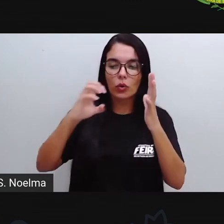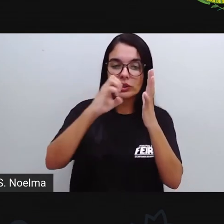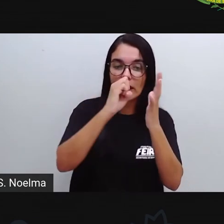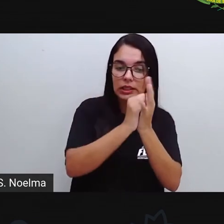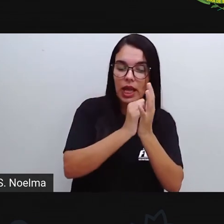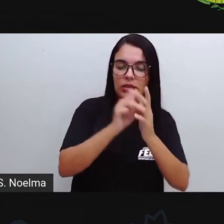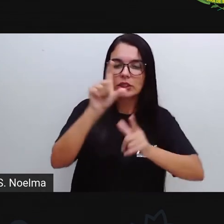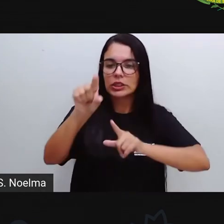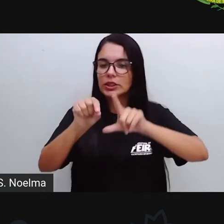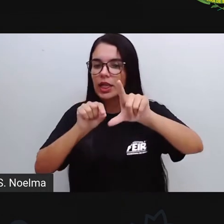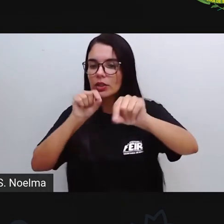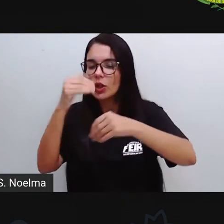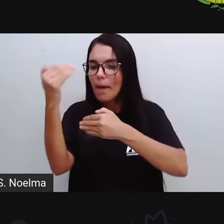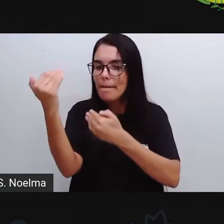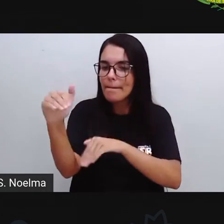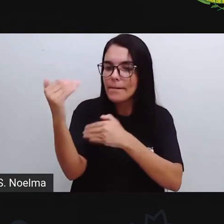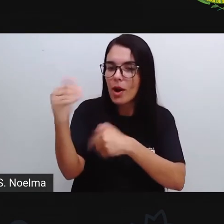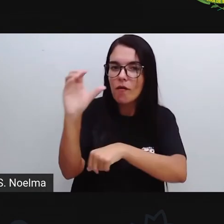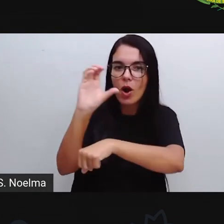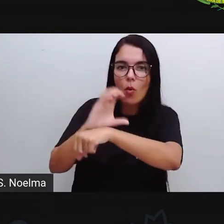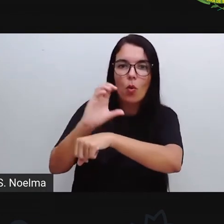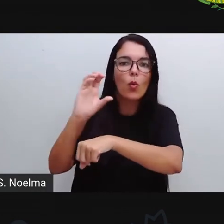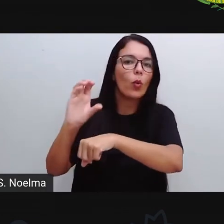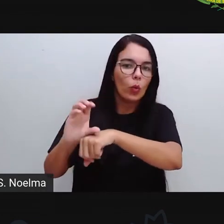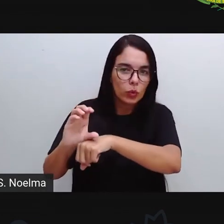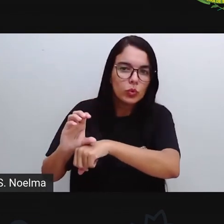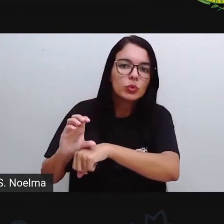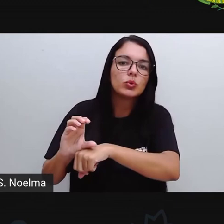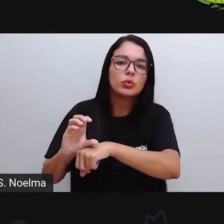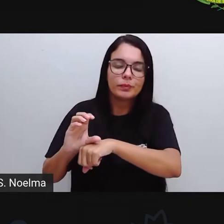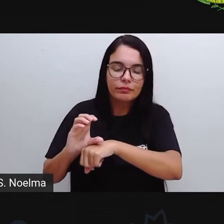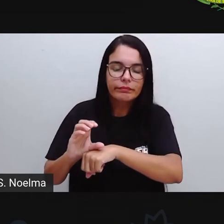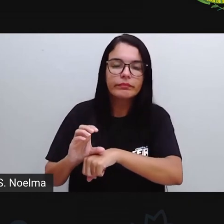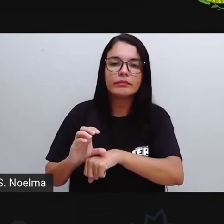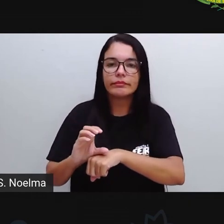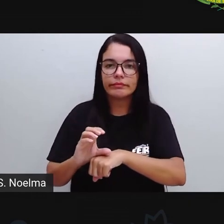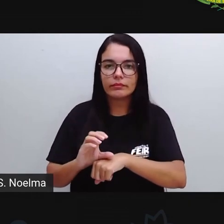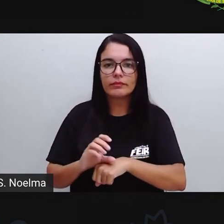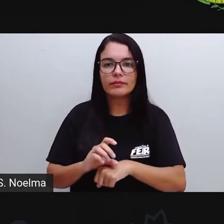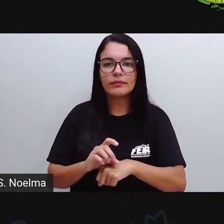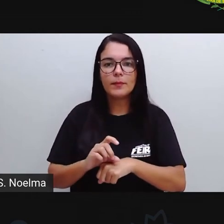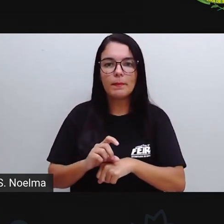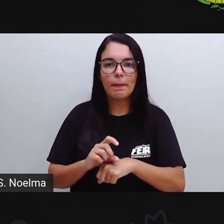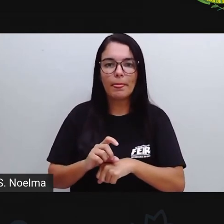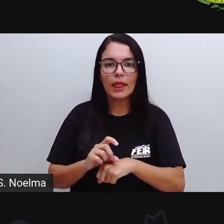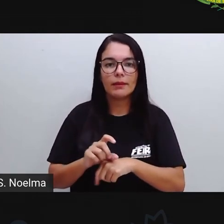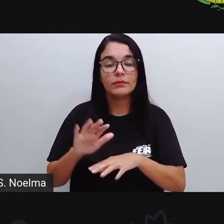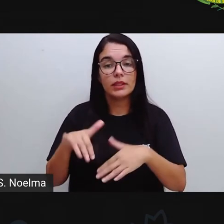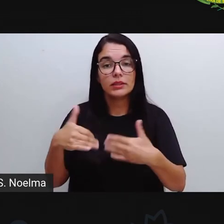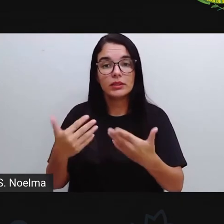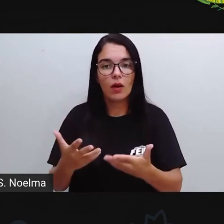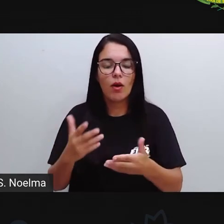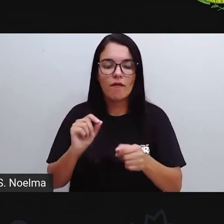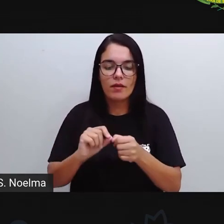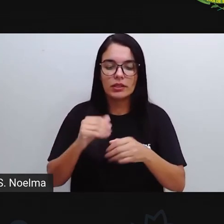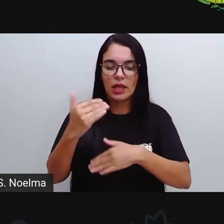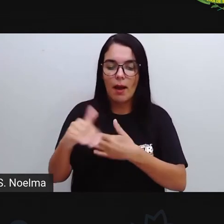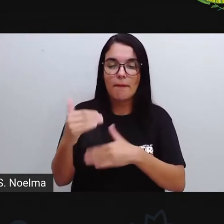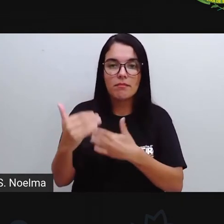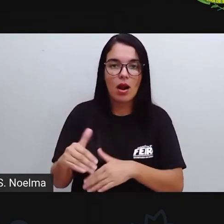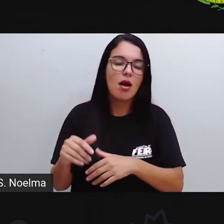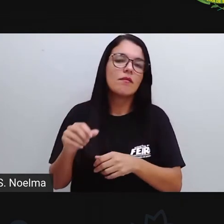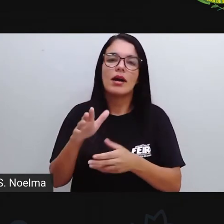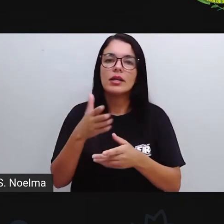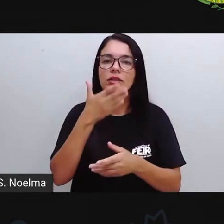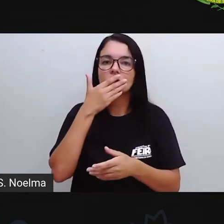Selecionados A partir de uma Prova Do concurso Público E a partir Dessa prova São selecionados